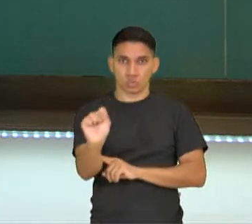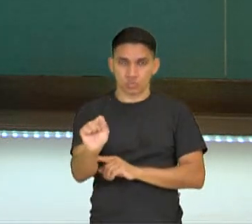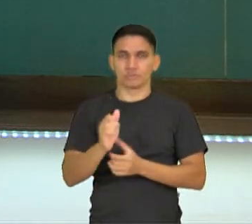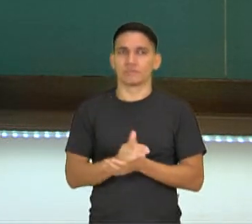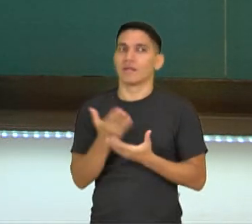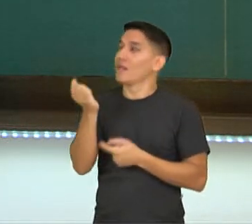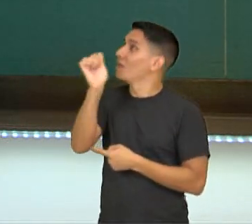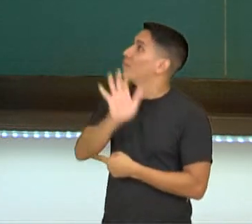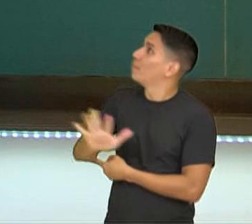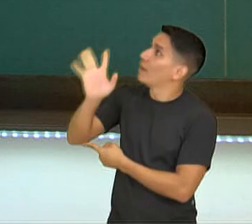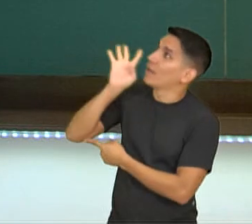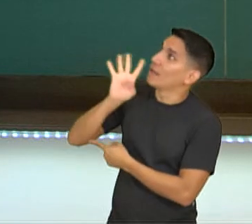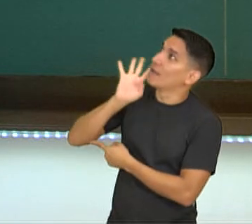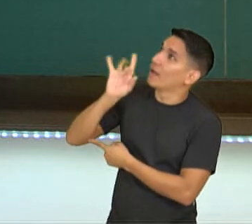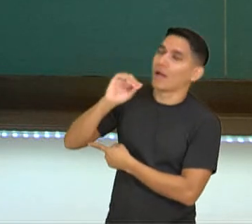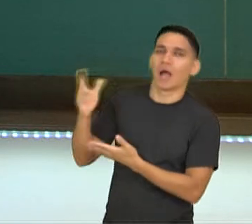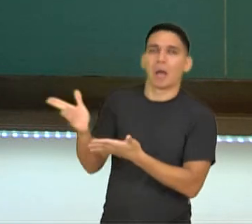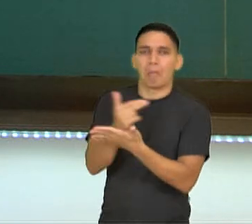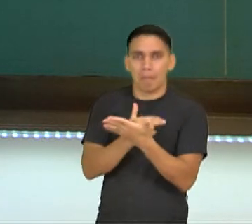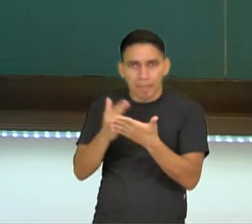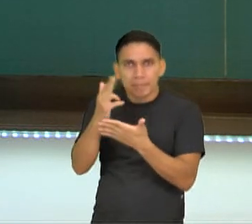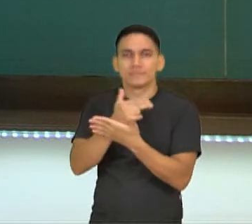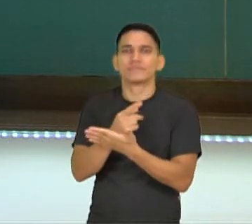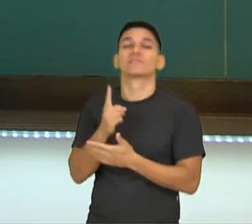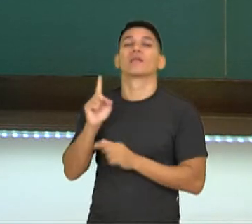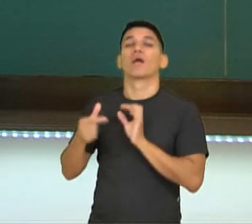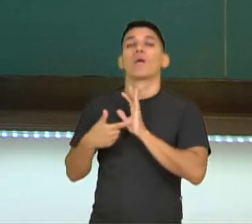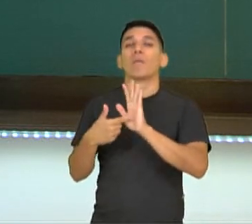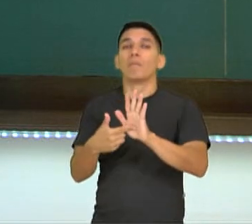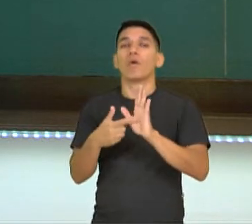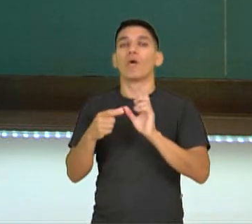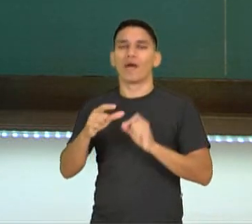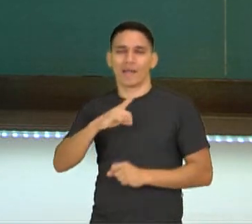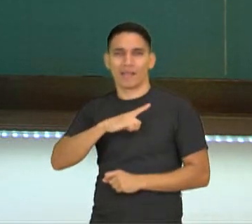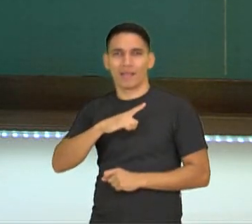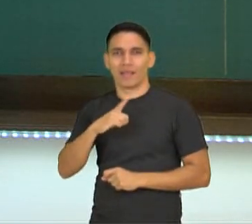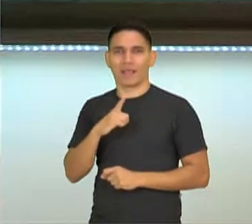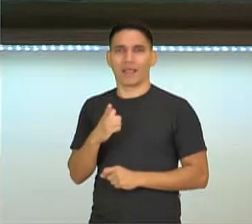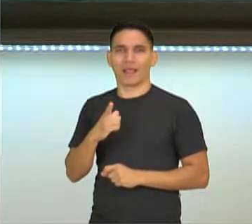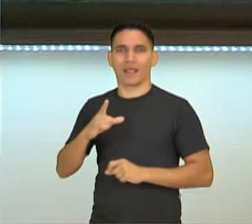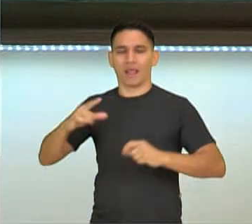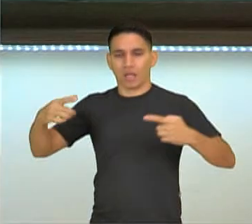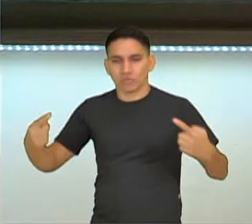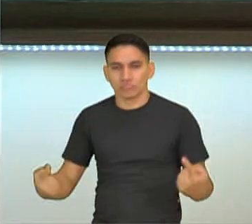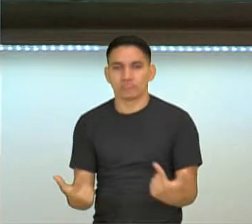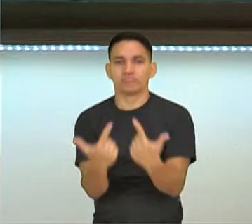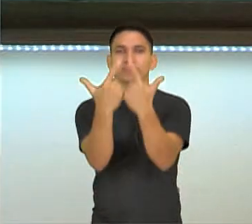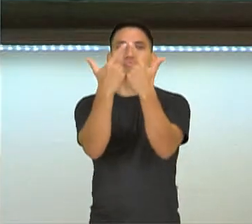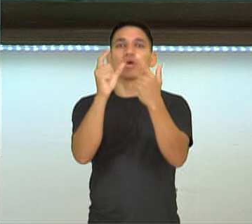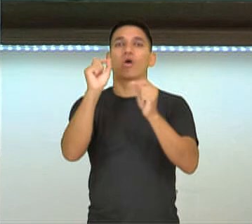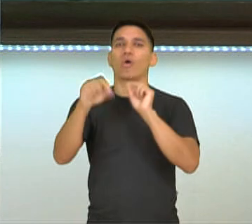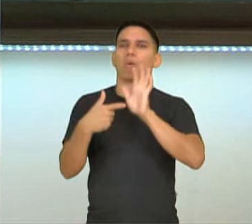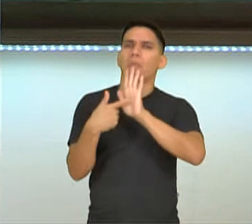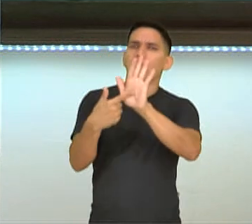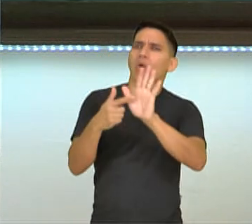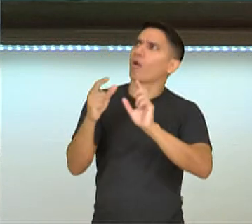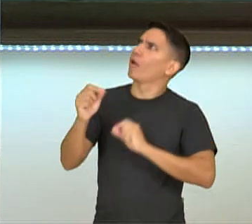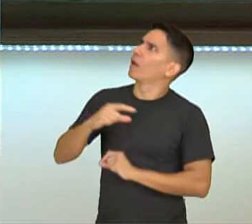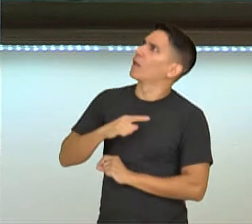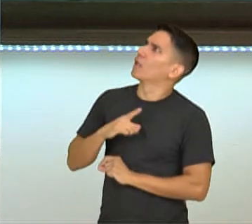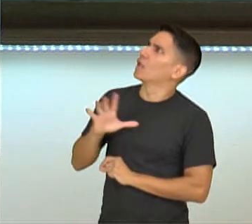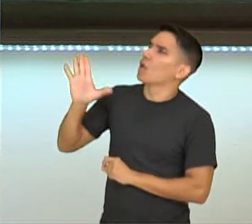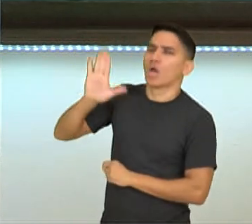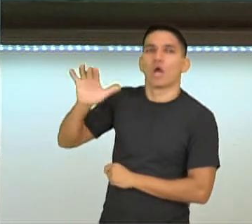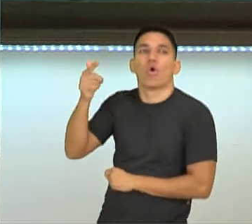imagem é legal, né? Uma obra da Rosângela Borges, porque a gente vê o circo de forma itinerante. E que ganha um outro